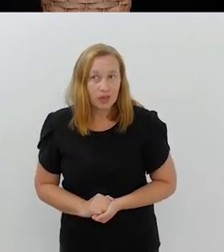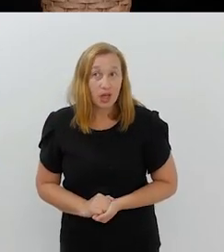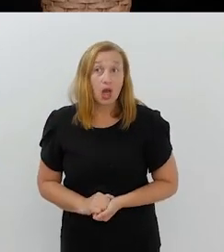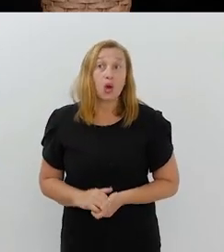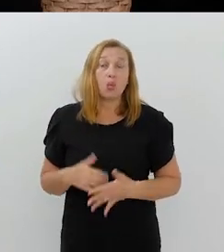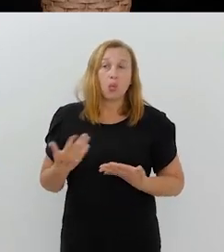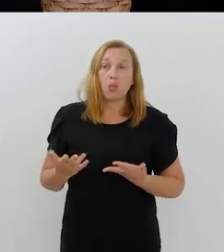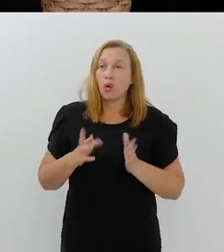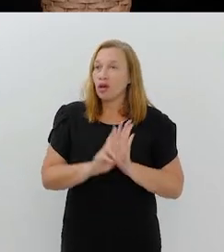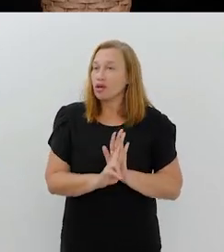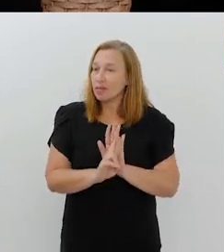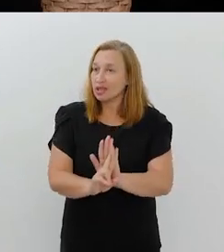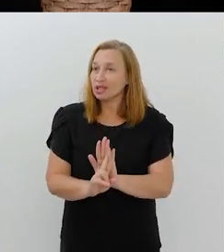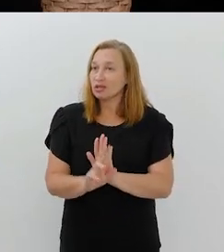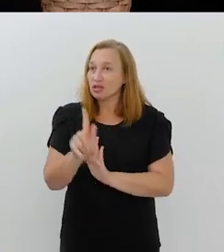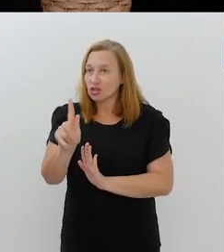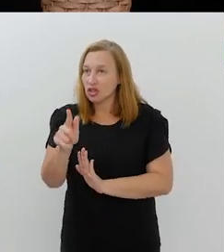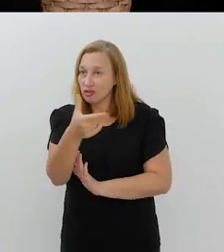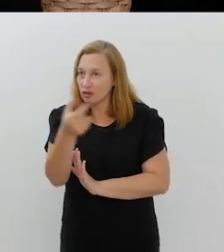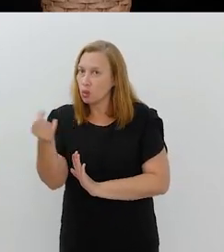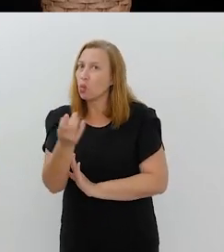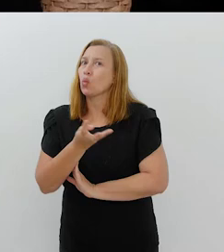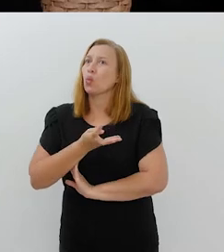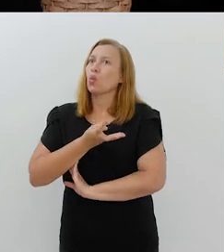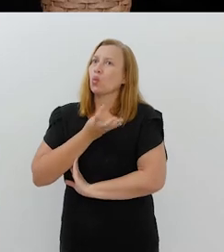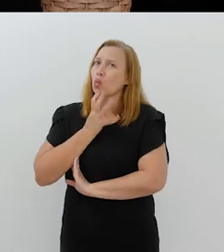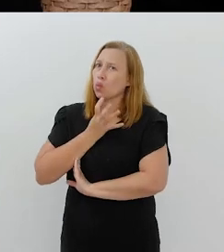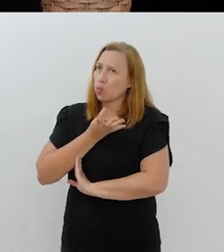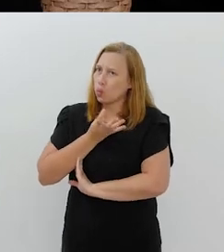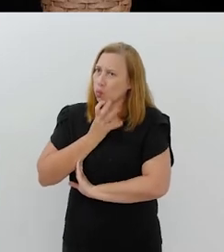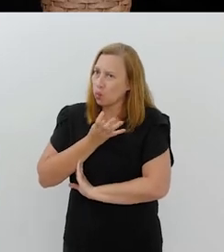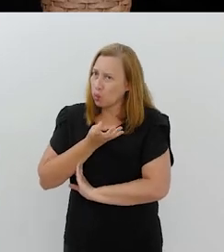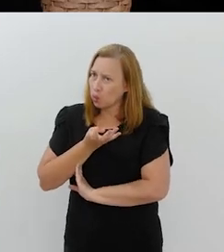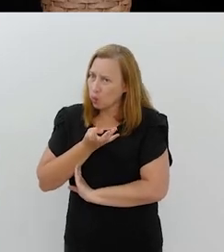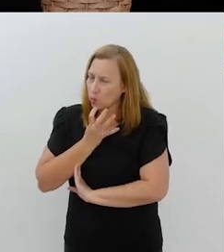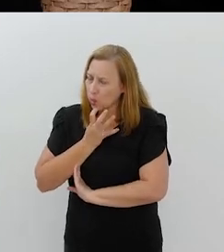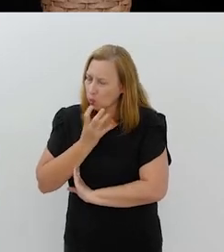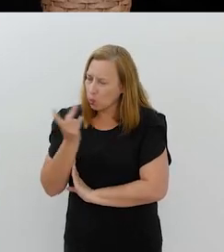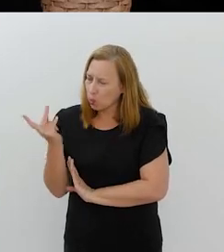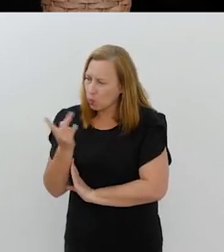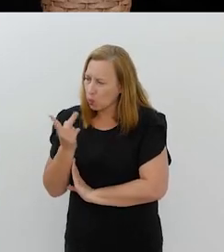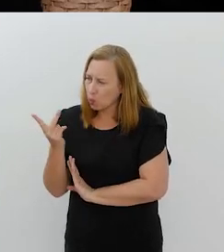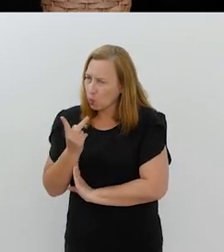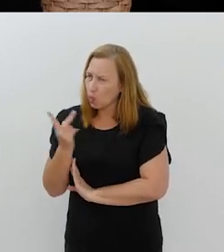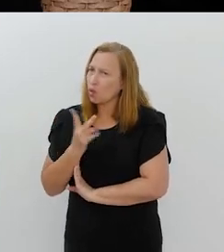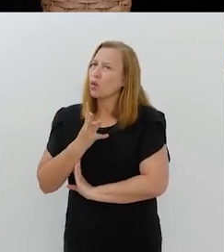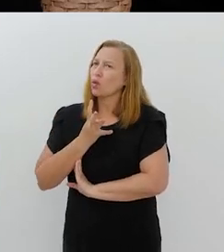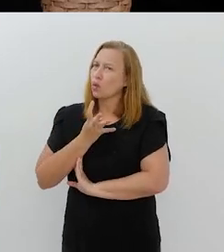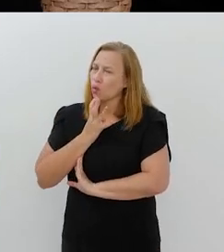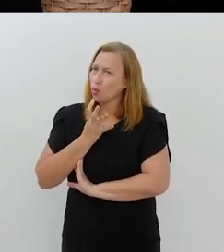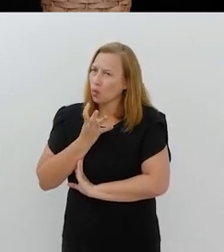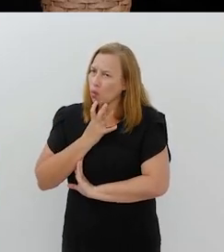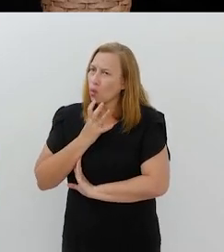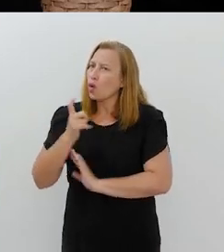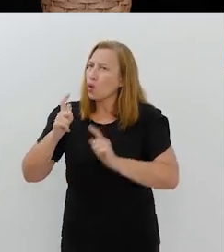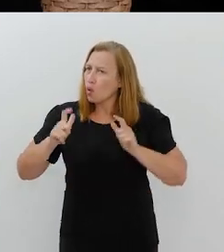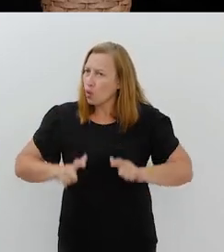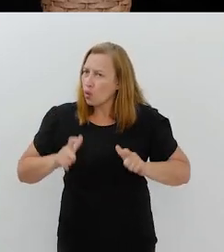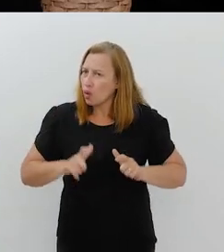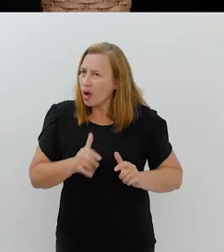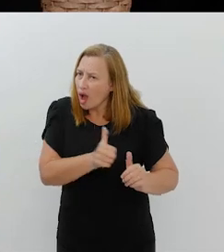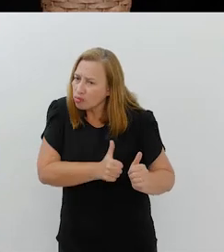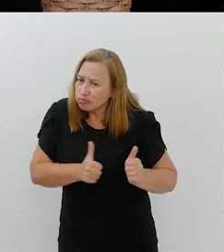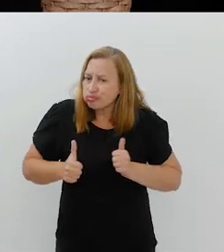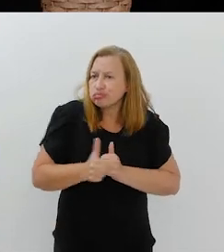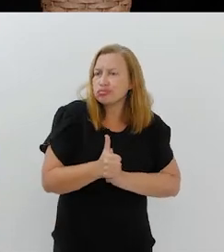do G20 e foi quando o representante do G20 reconheceu, nos reconheceu